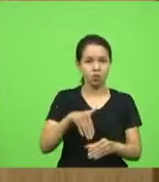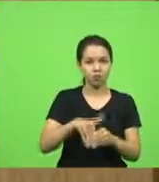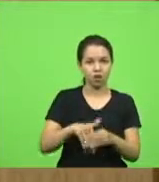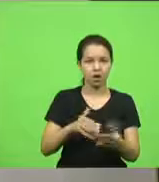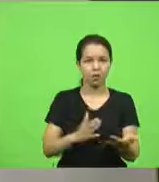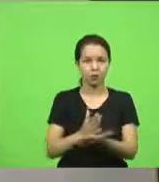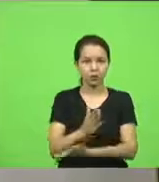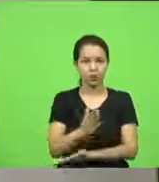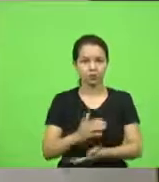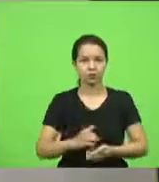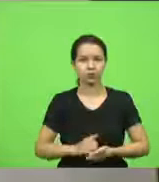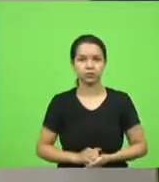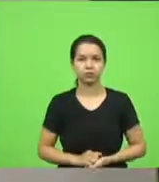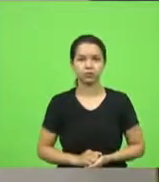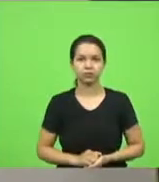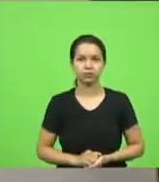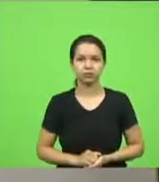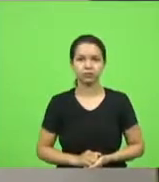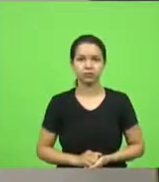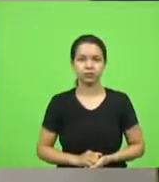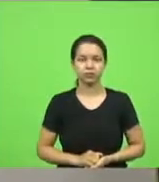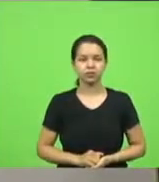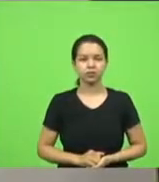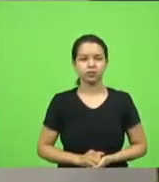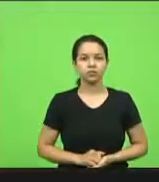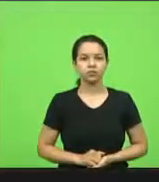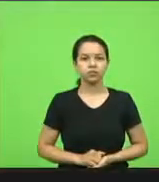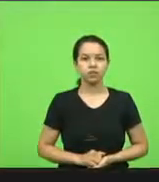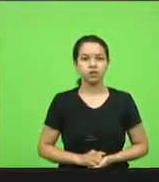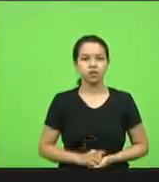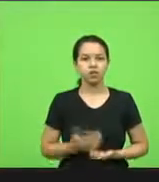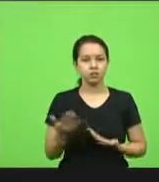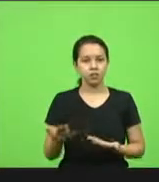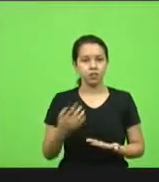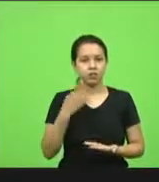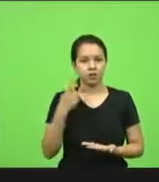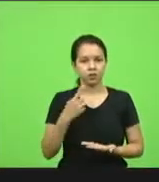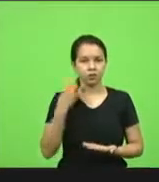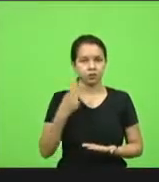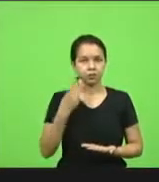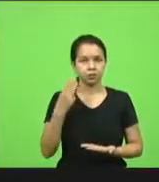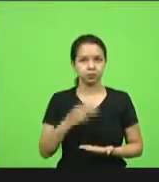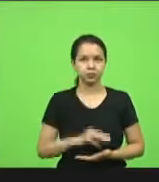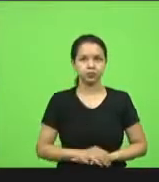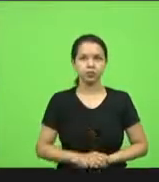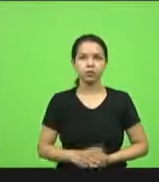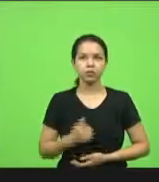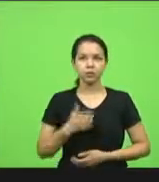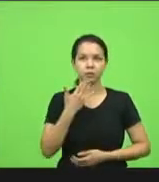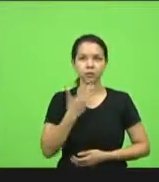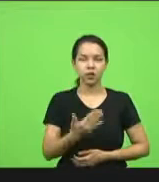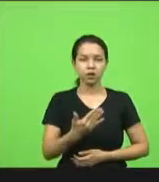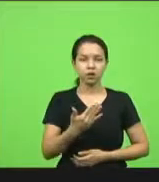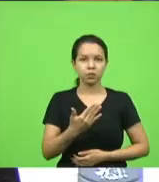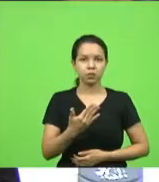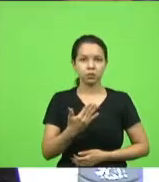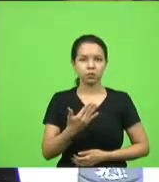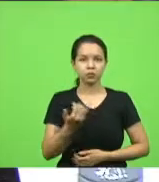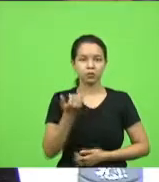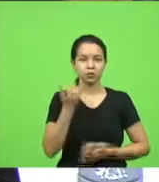aprovado. Presidente, pela ordem, por gentileza. Deputado Márcio. Eu peço que o pedido de informação 86